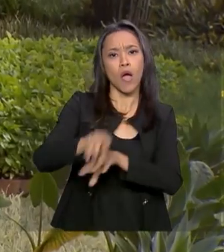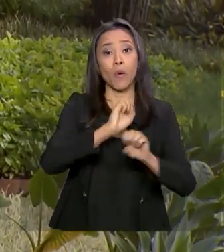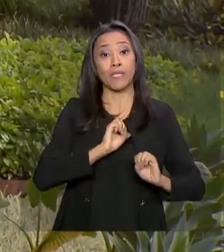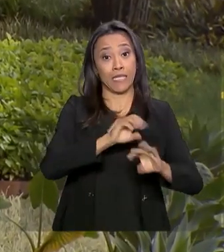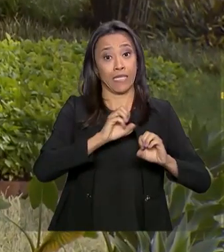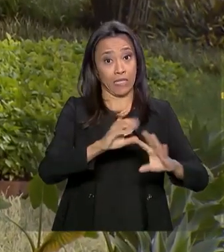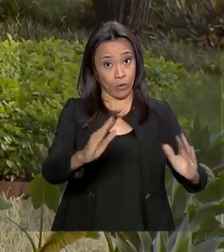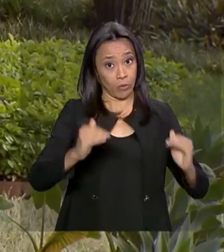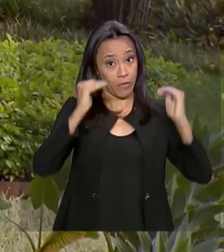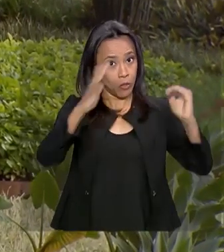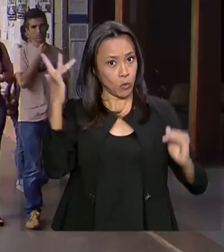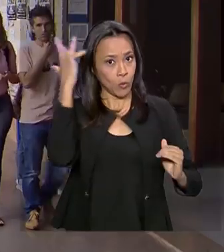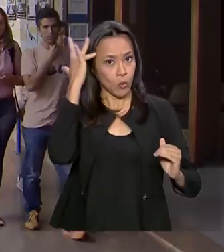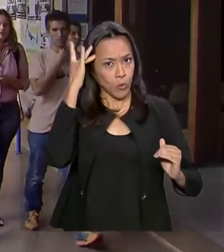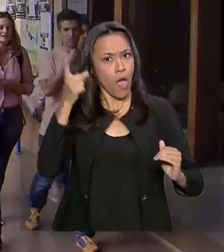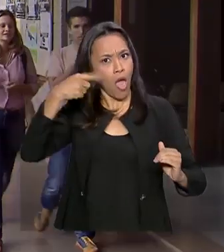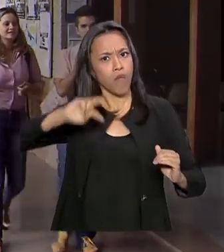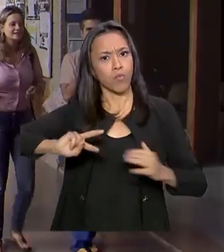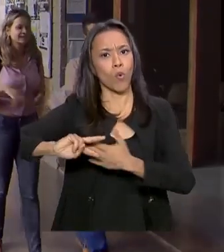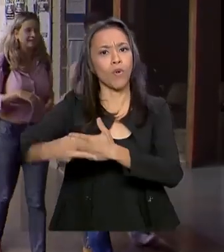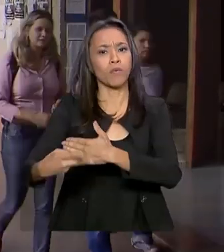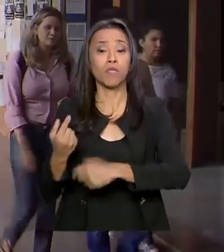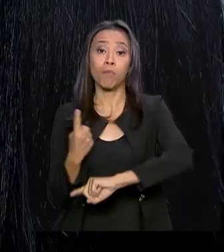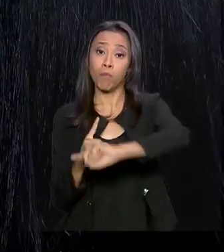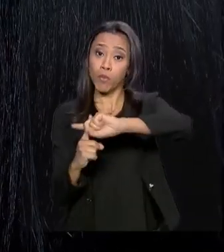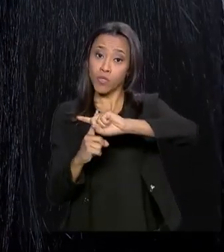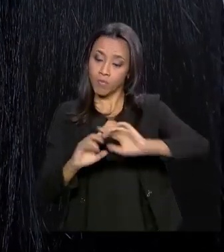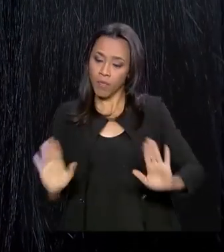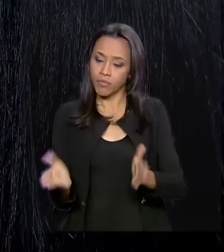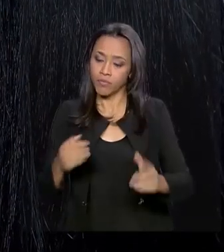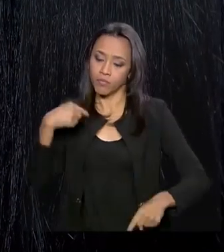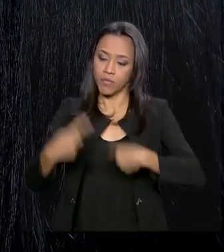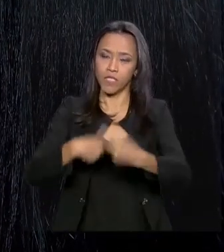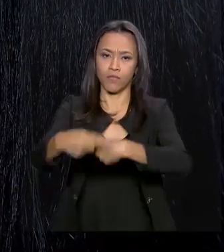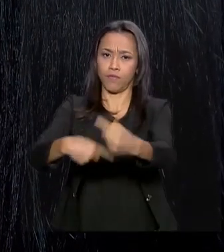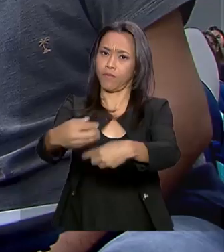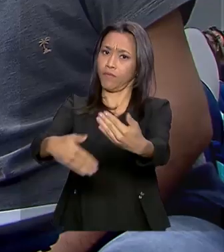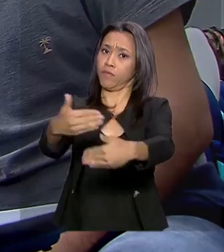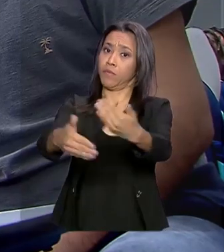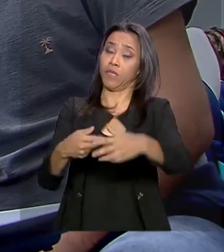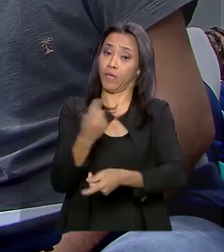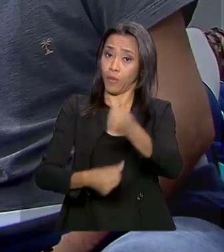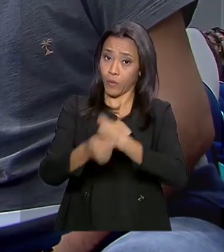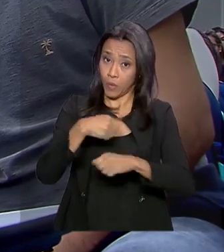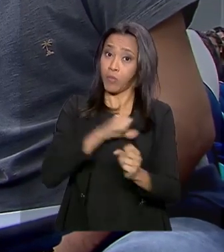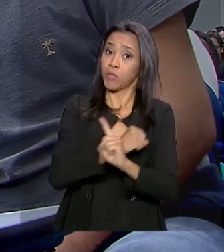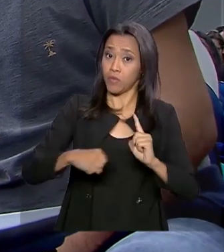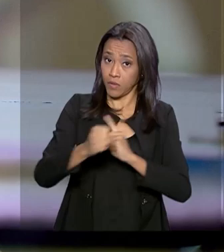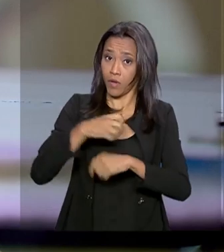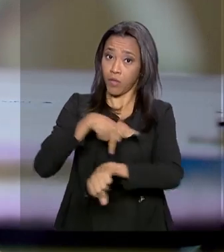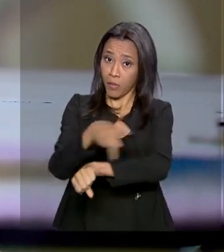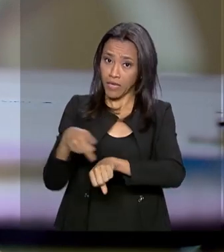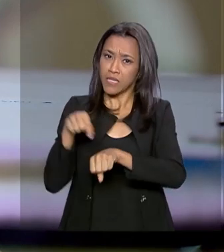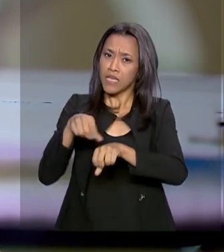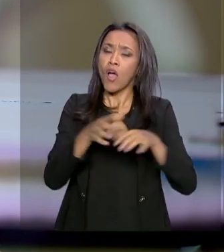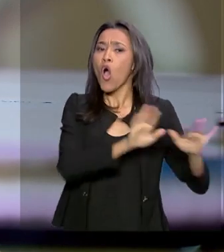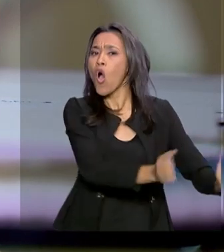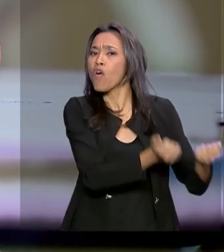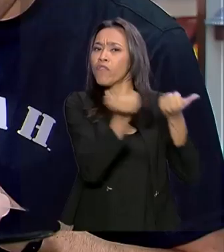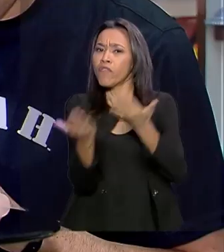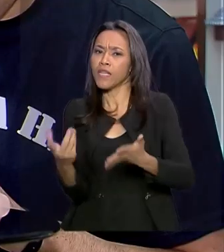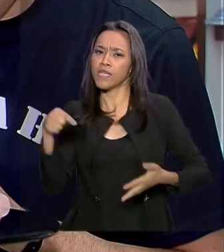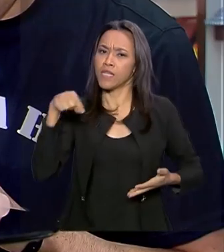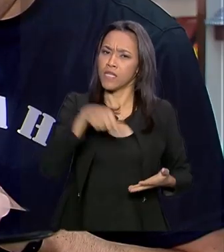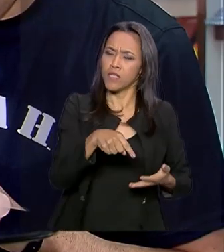qualidade gera impactos positivos para o desenvolvimento econômico e social do país. Proporcionar este nível de ensino a uma